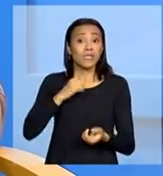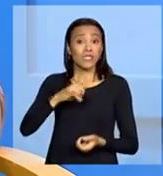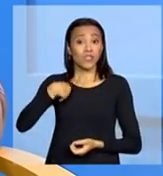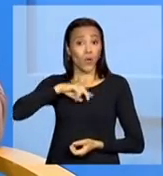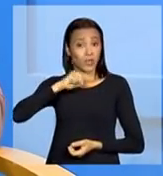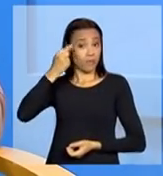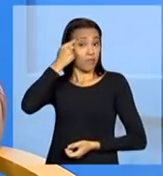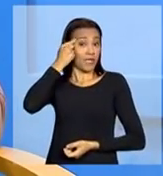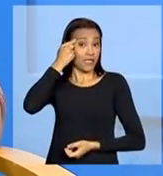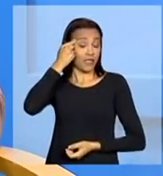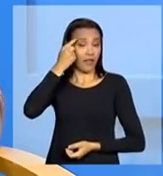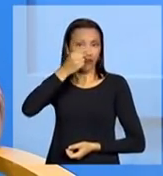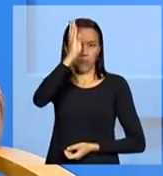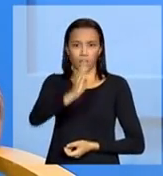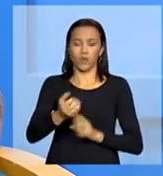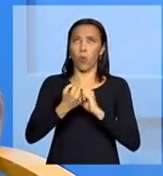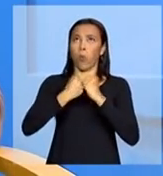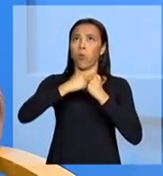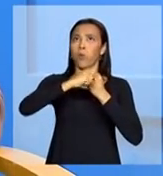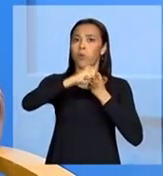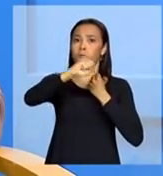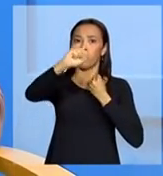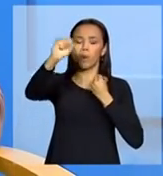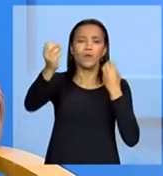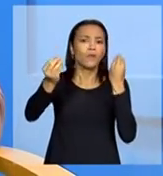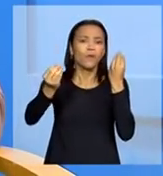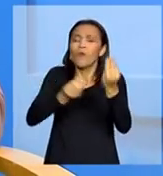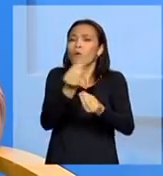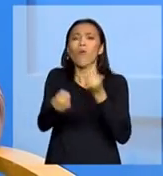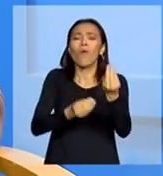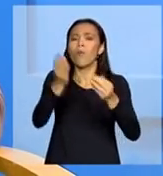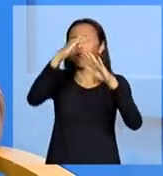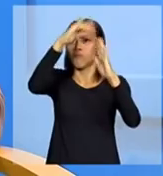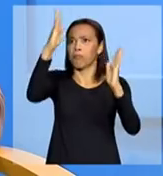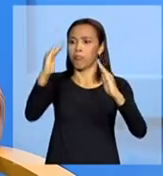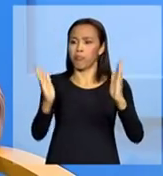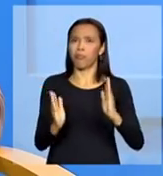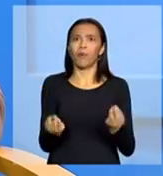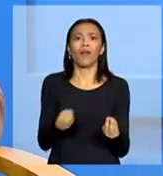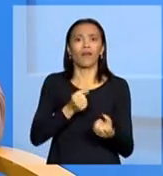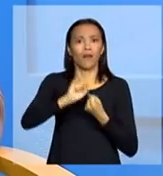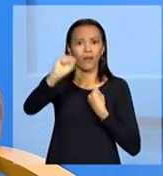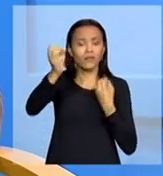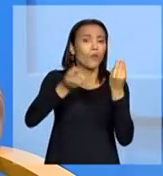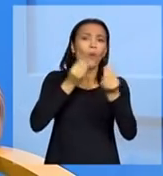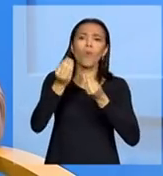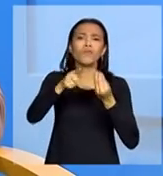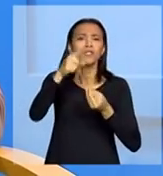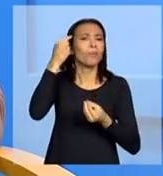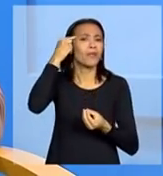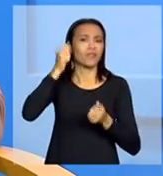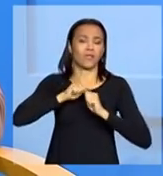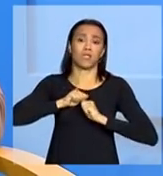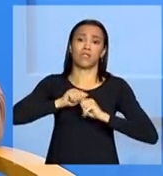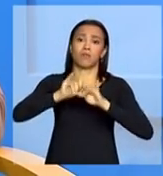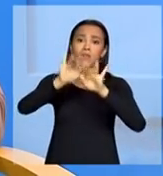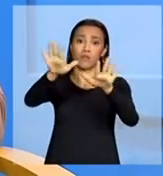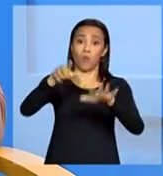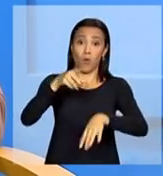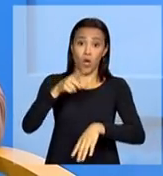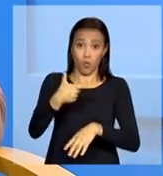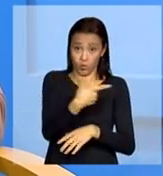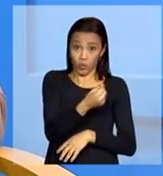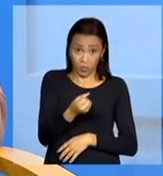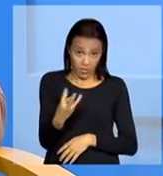Brasil o tamanho do Brasil como é que vocês estão pensando essa expansão para 2013 existe